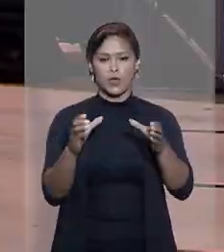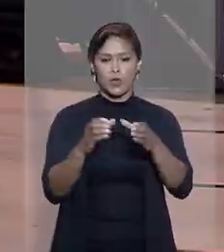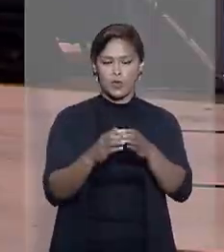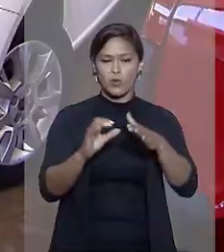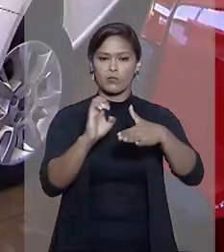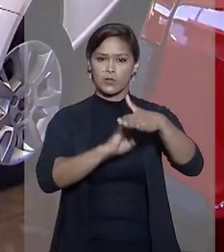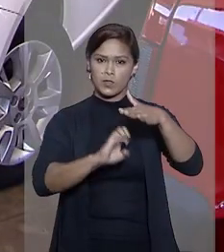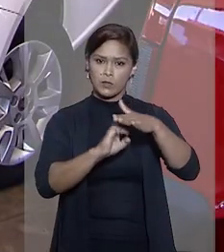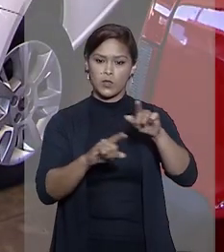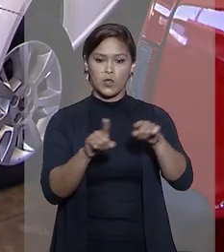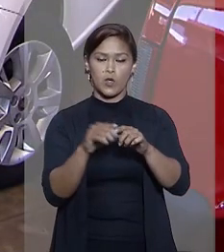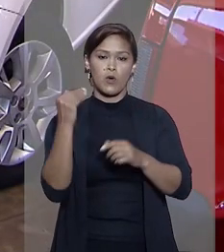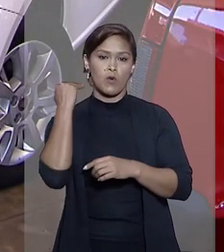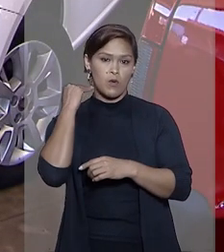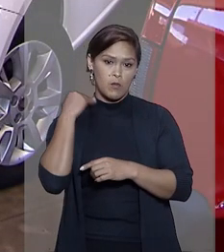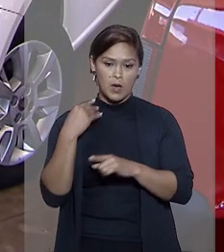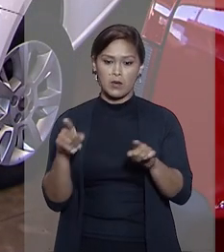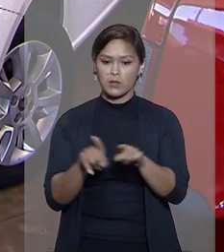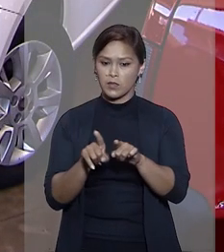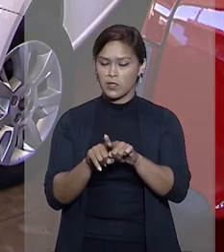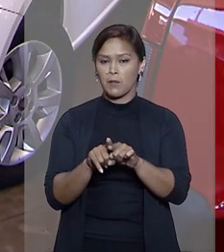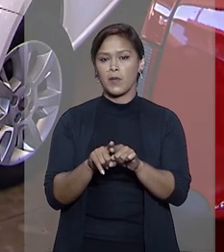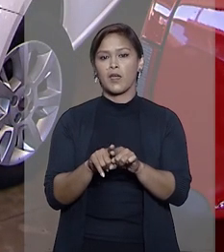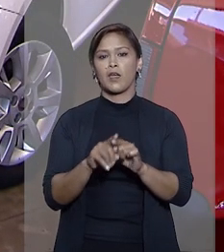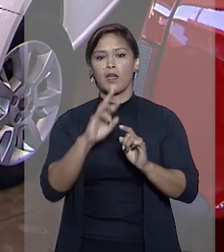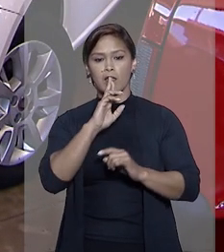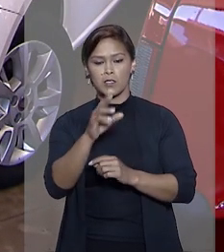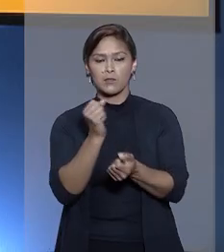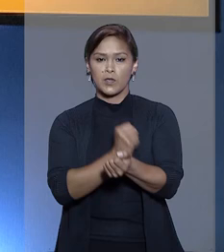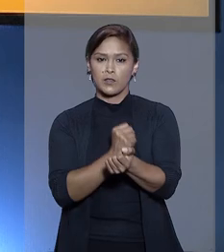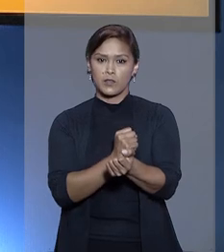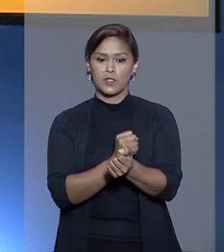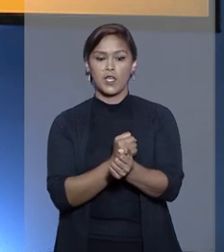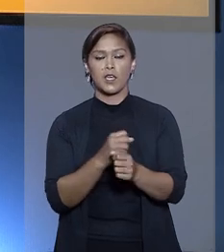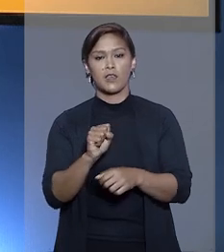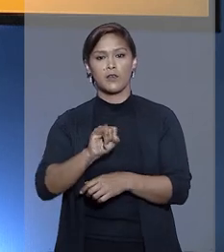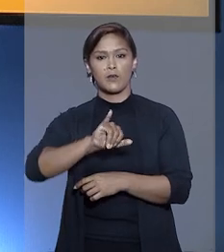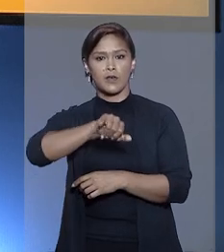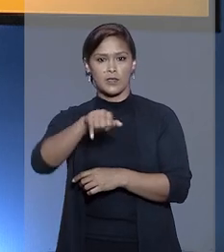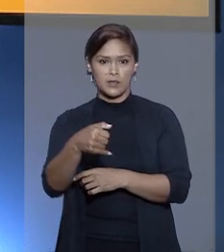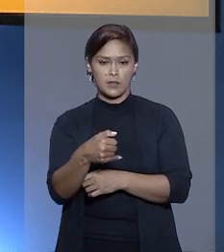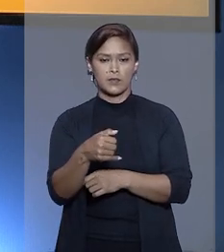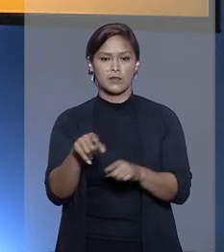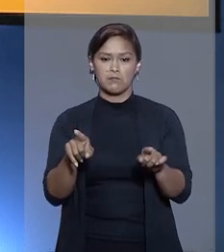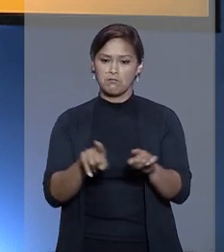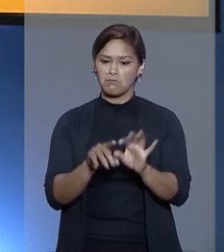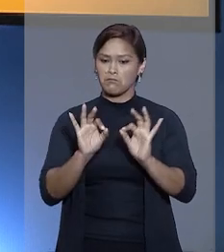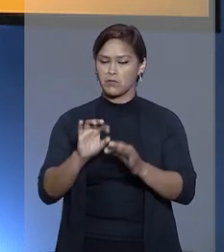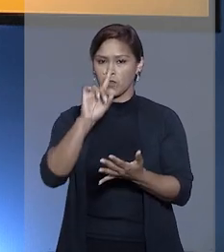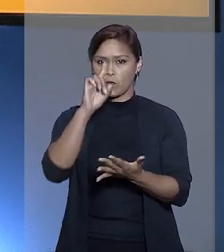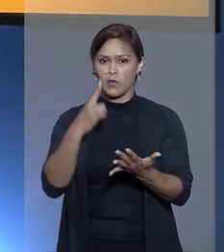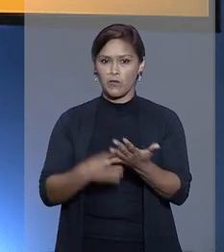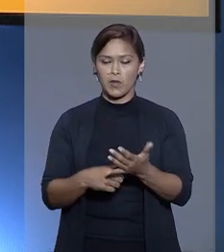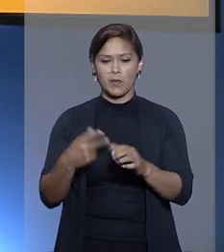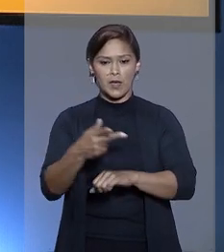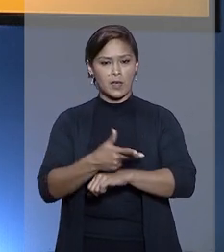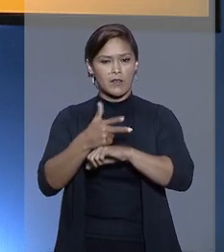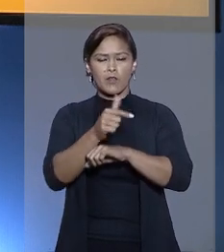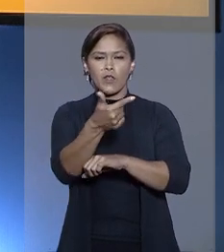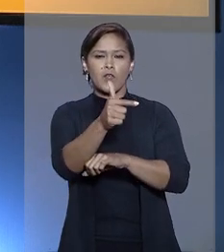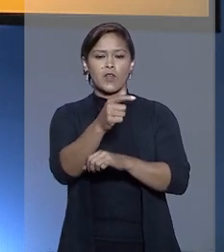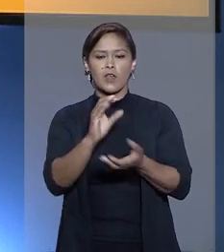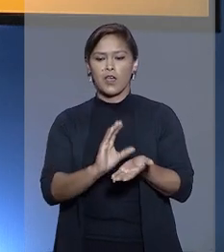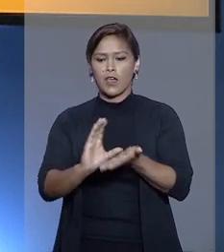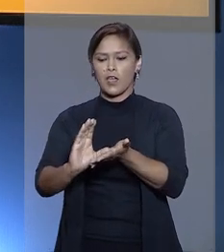da montadora, o banco também responde pelo vício do produto. E o Superior Tribunal de Justiça confirma que gravadora não